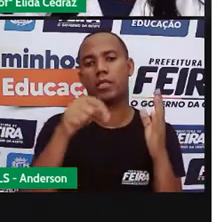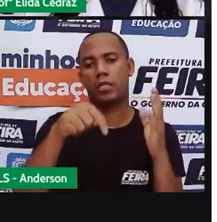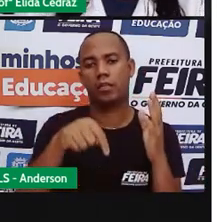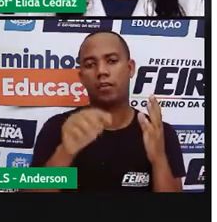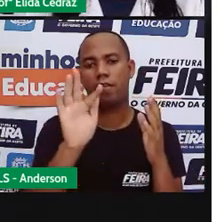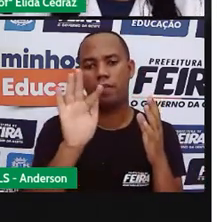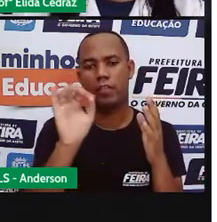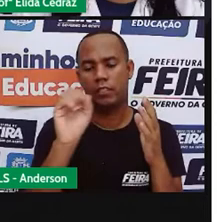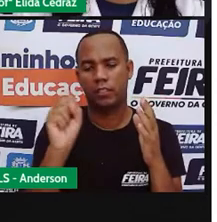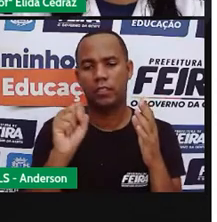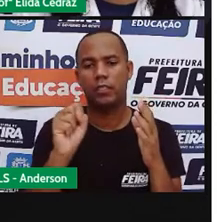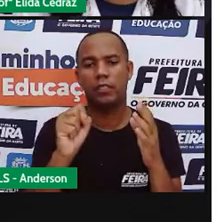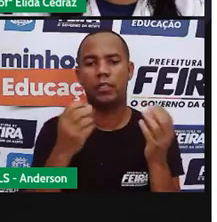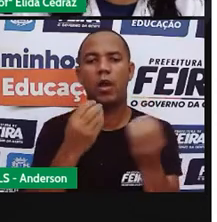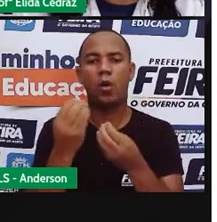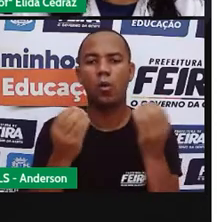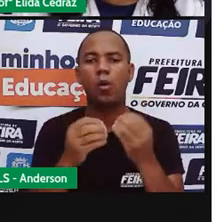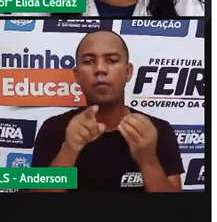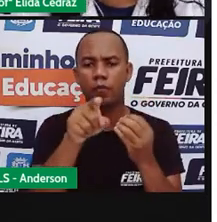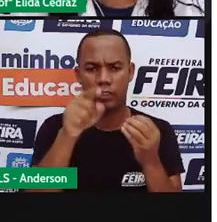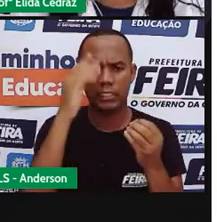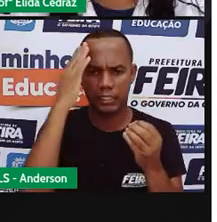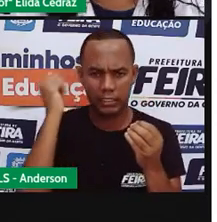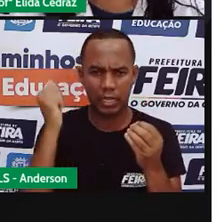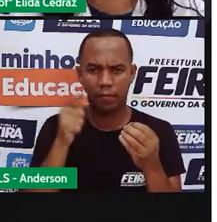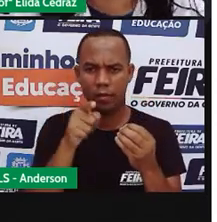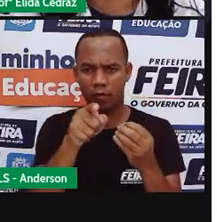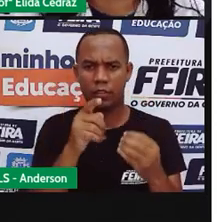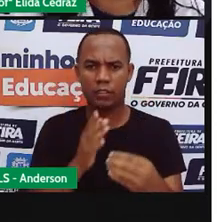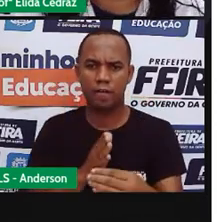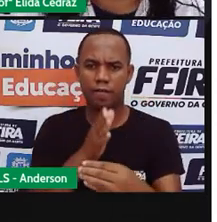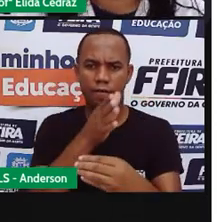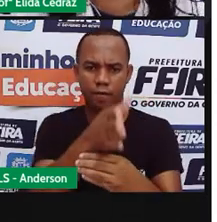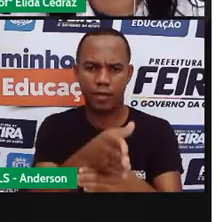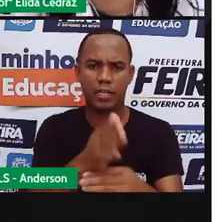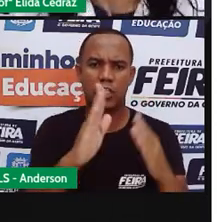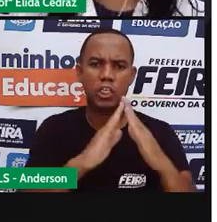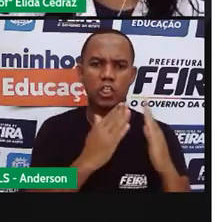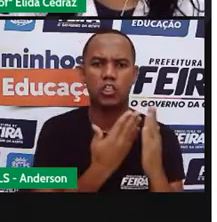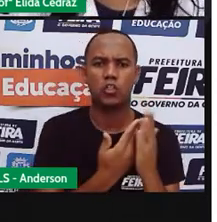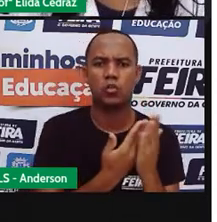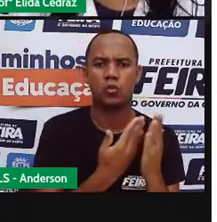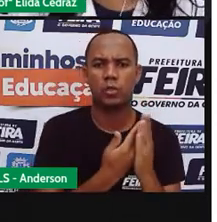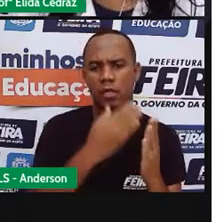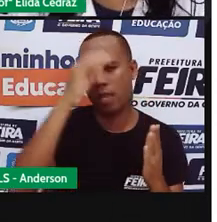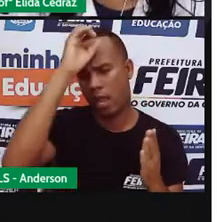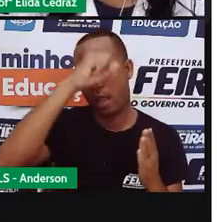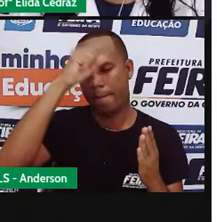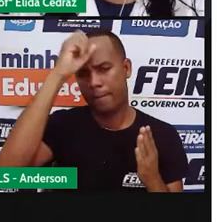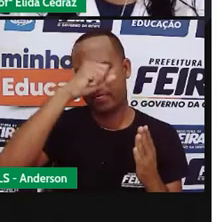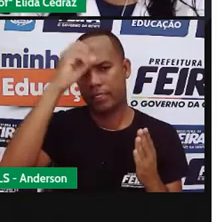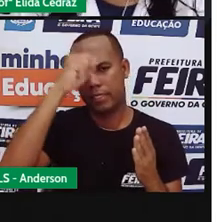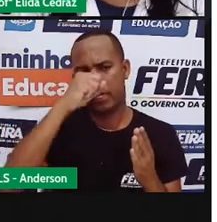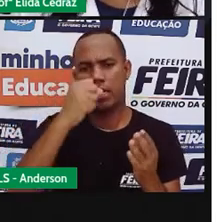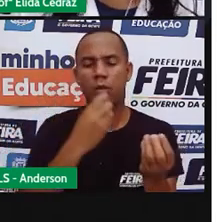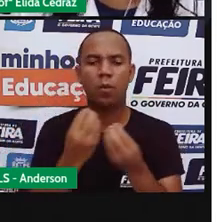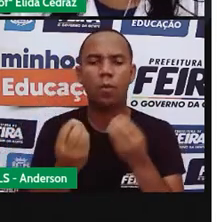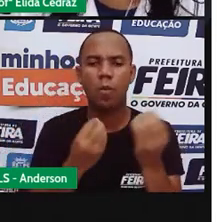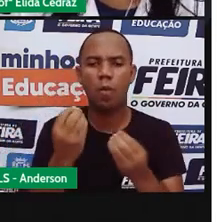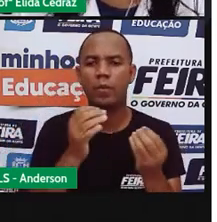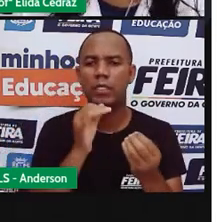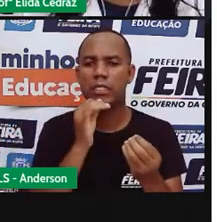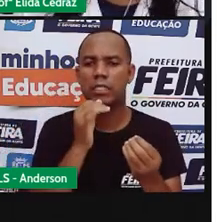e sabem que lá é um espaço público, de um público restrito. Prestam um serviço de educação